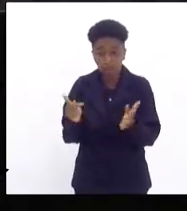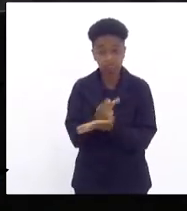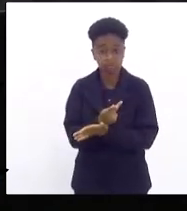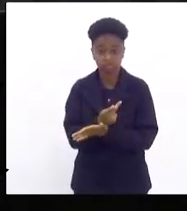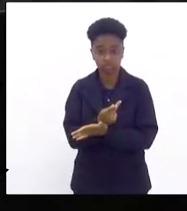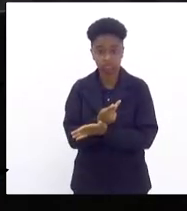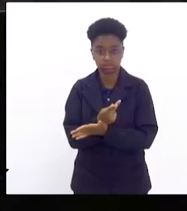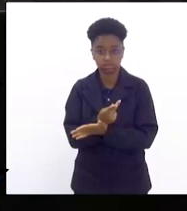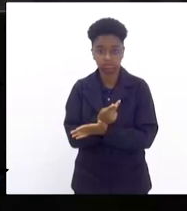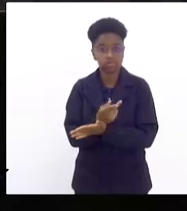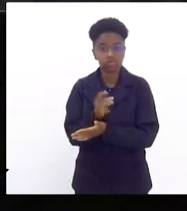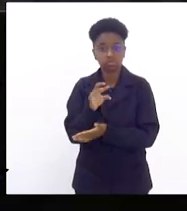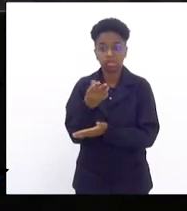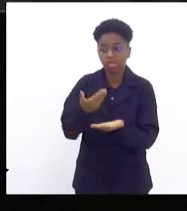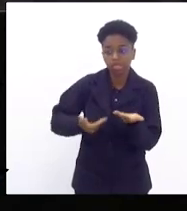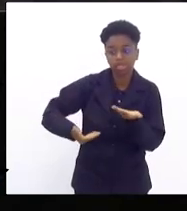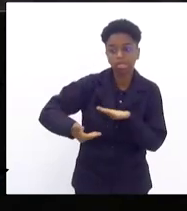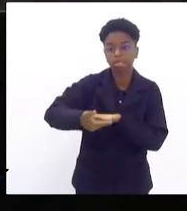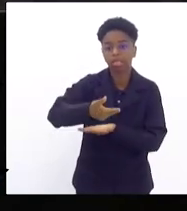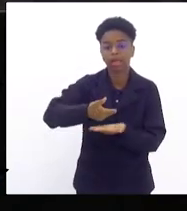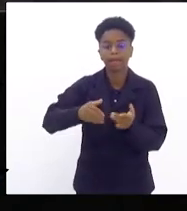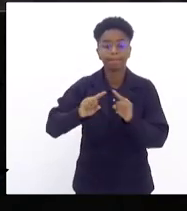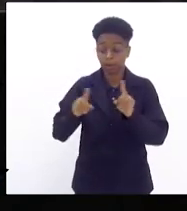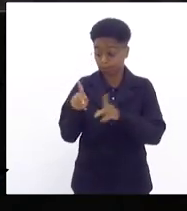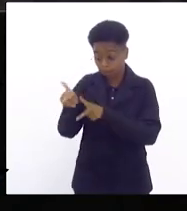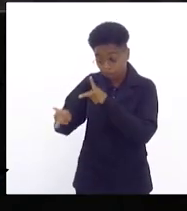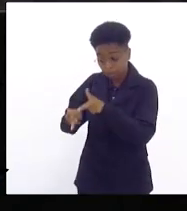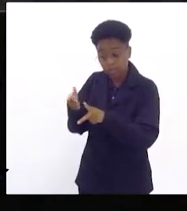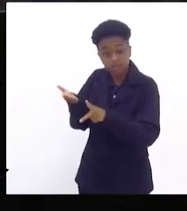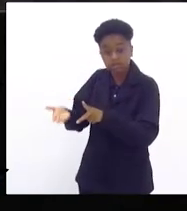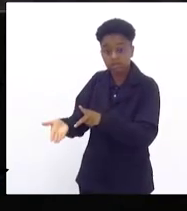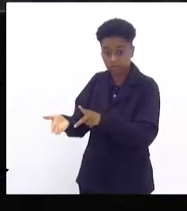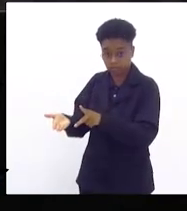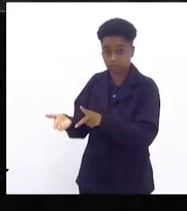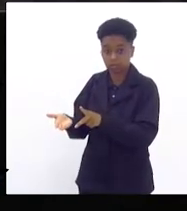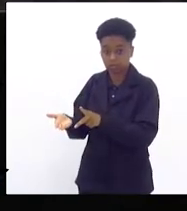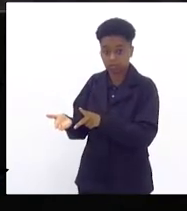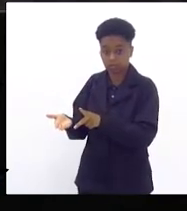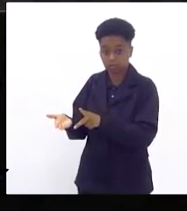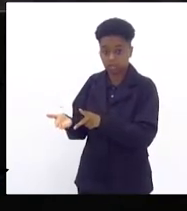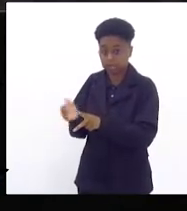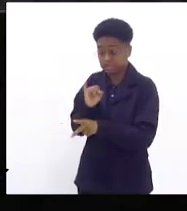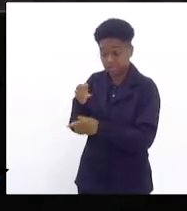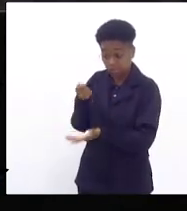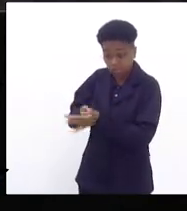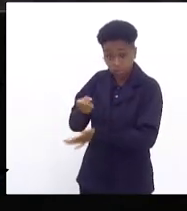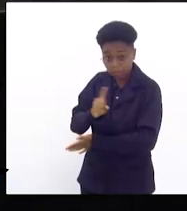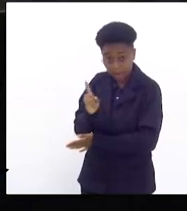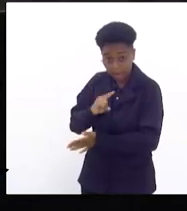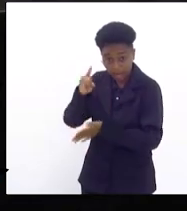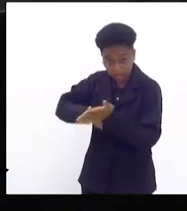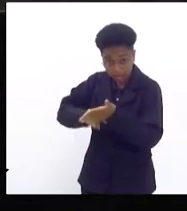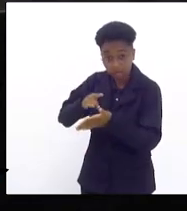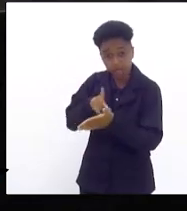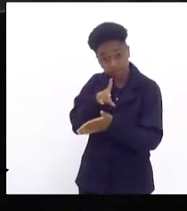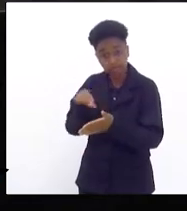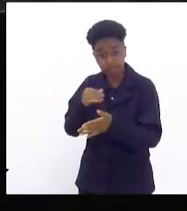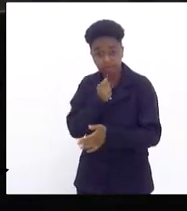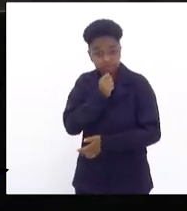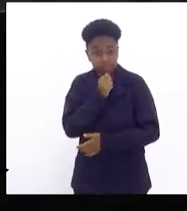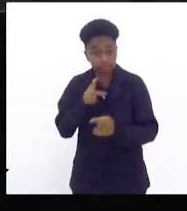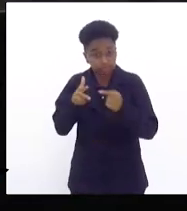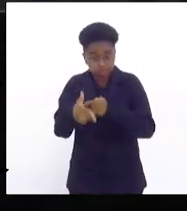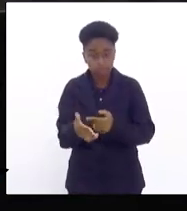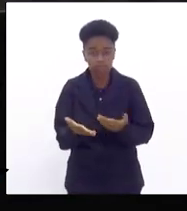recurso agora a nossa população não deputada Dani Monteiro se não pagar água vai cortar água e uma outra